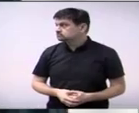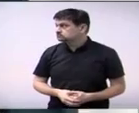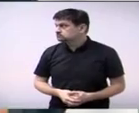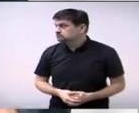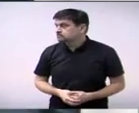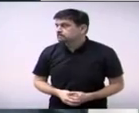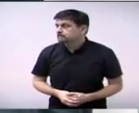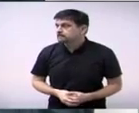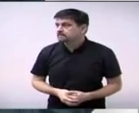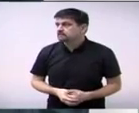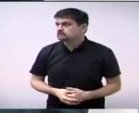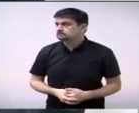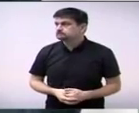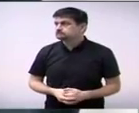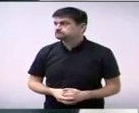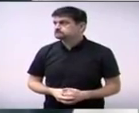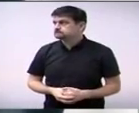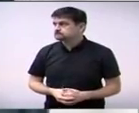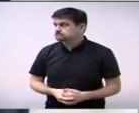presidente